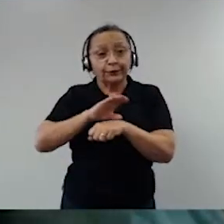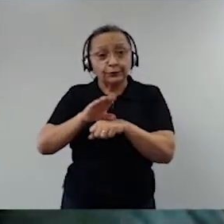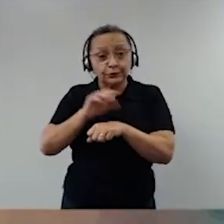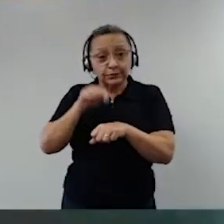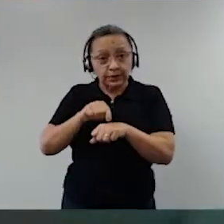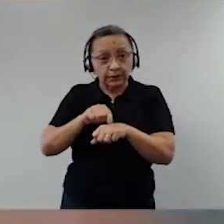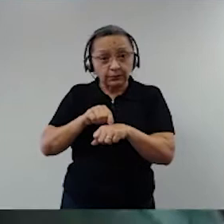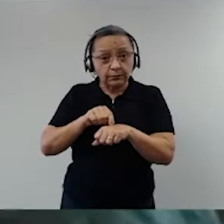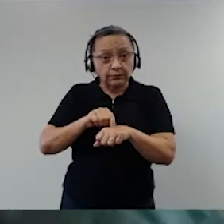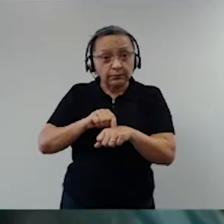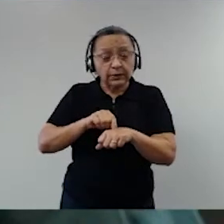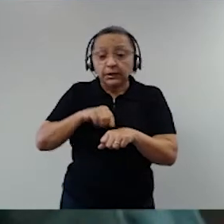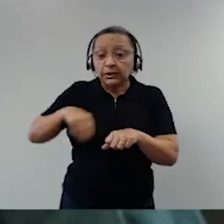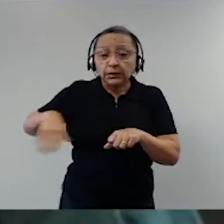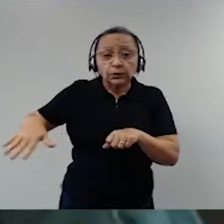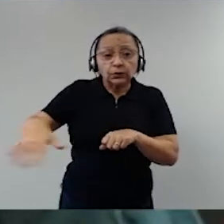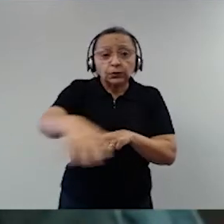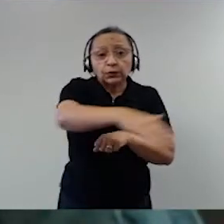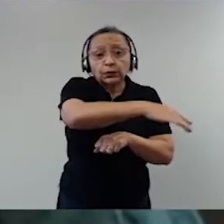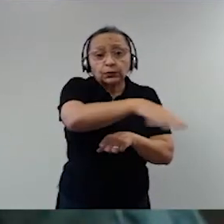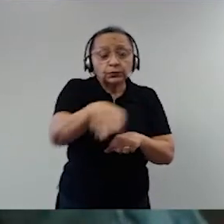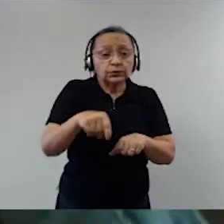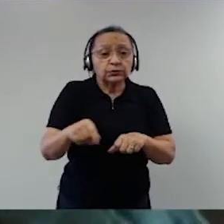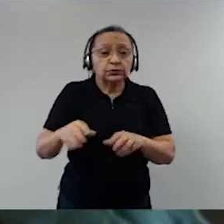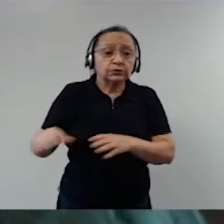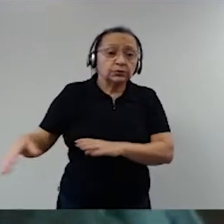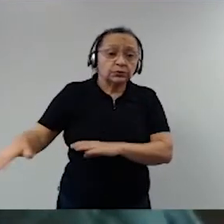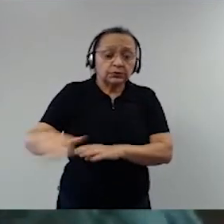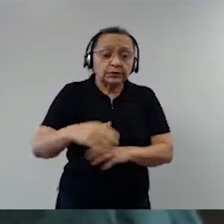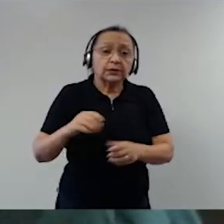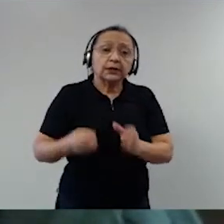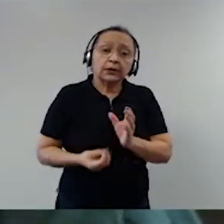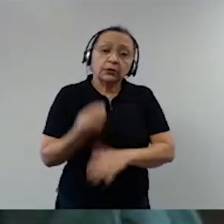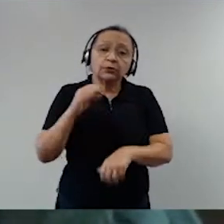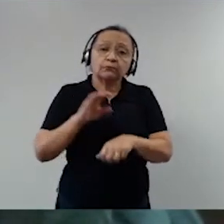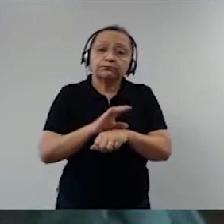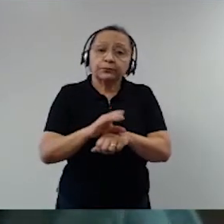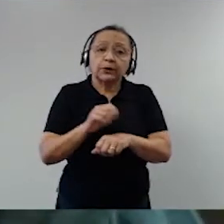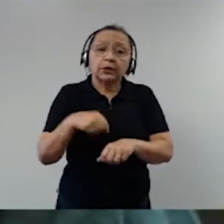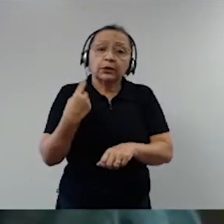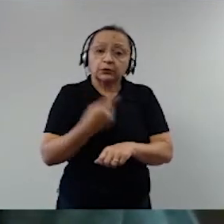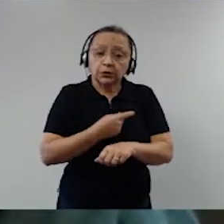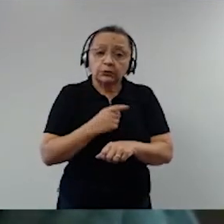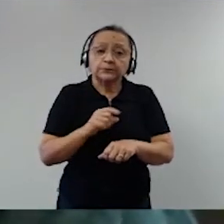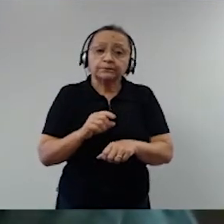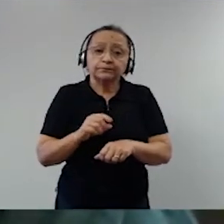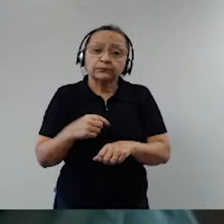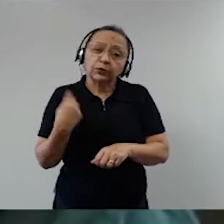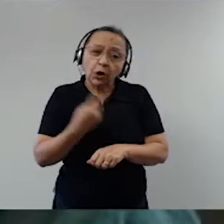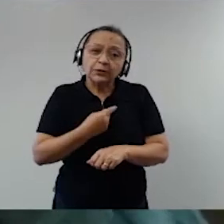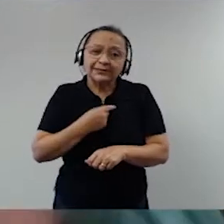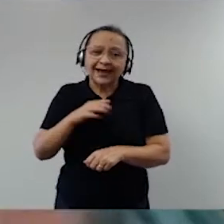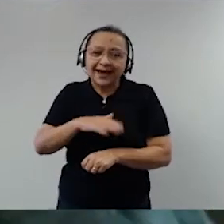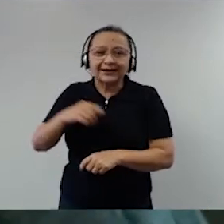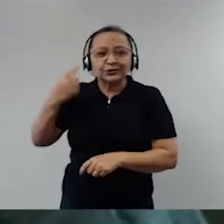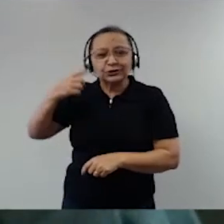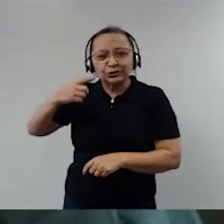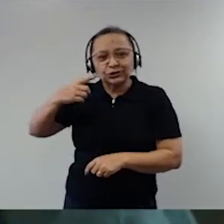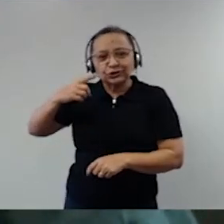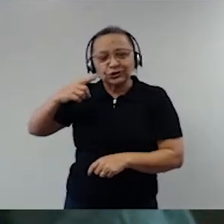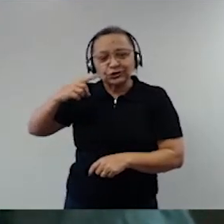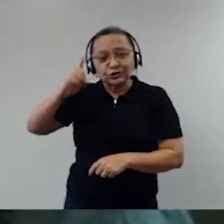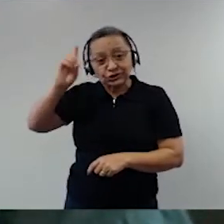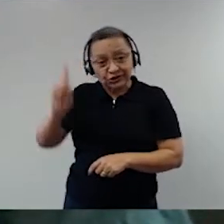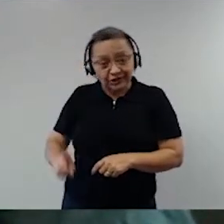todos esses títulos, cria um título quinto. Nós, os constitucionais, chamamos esse título quinto de regime